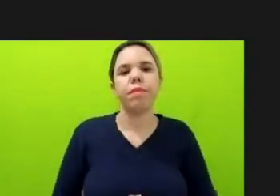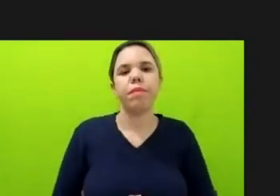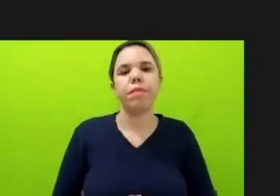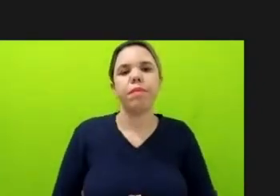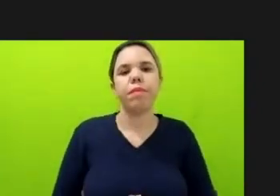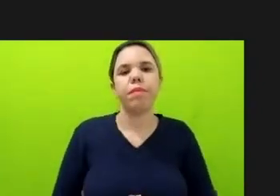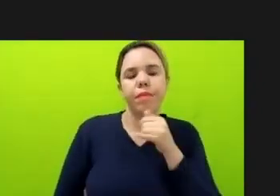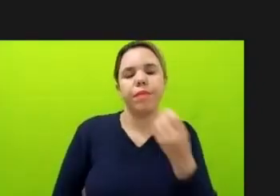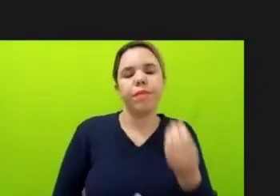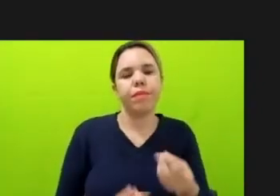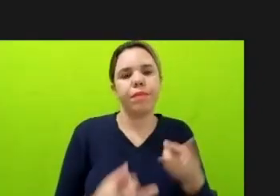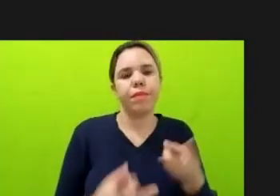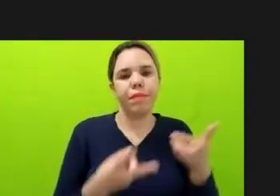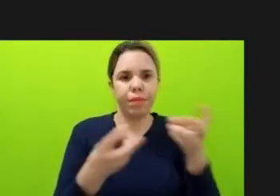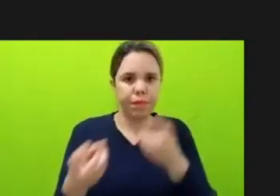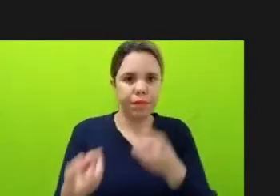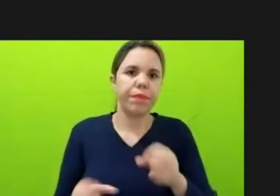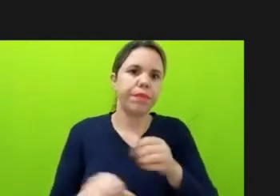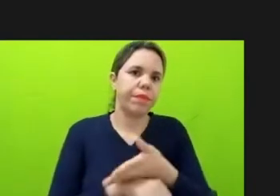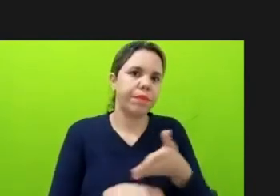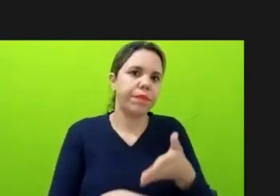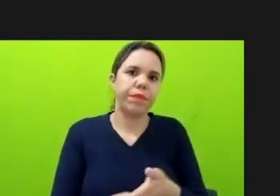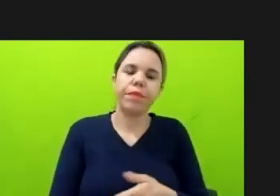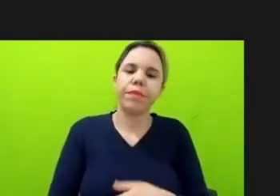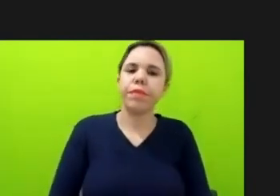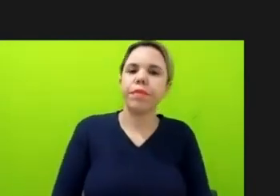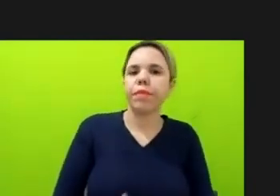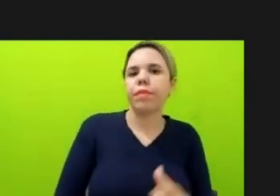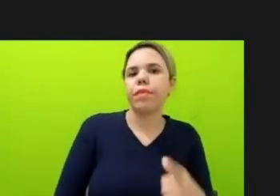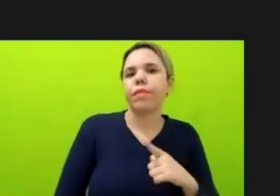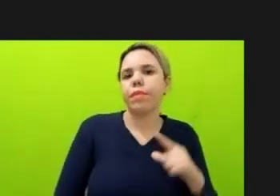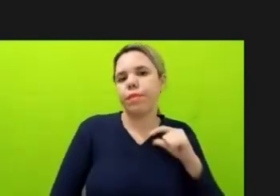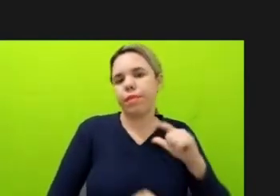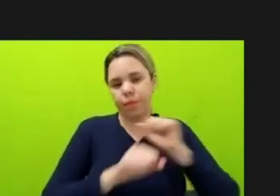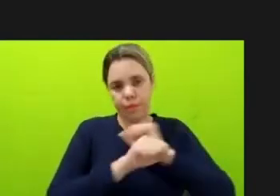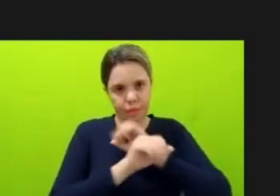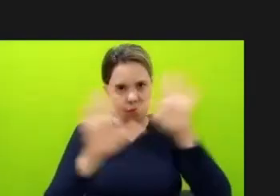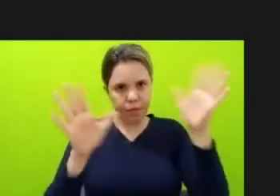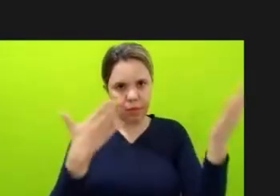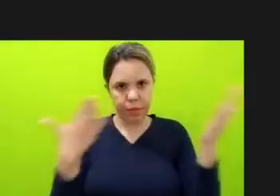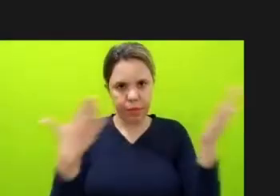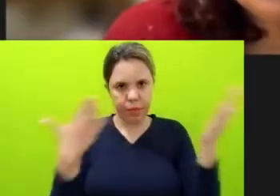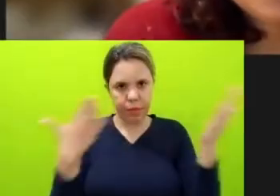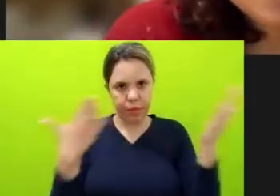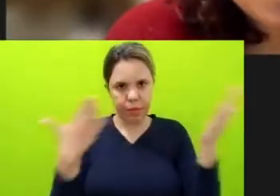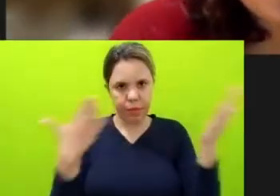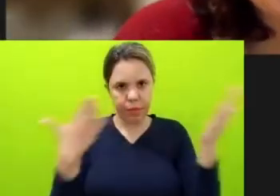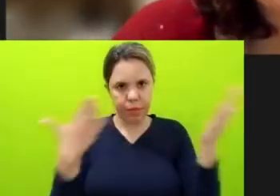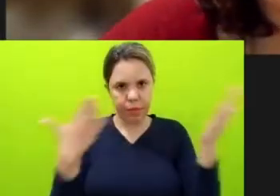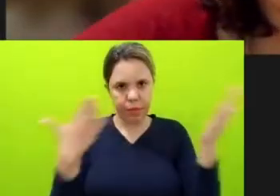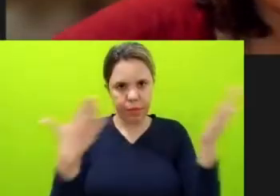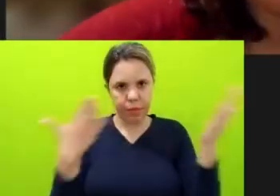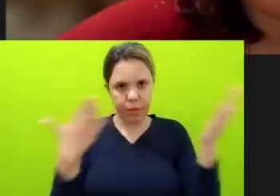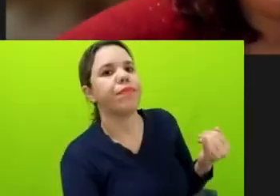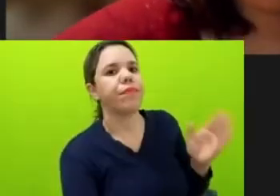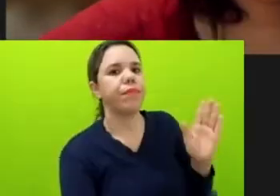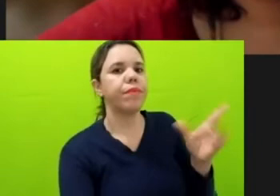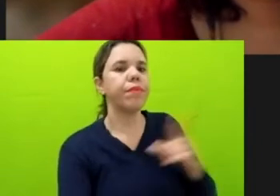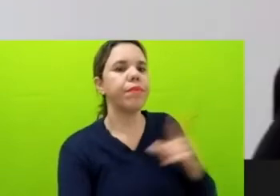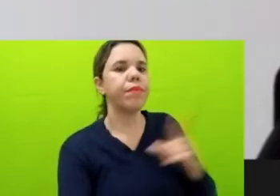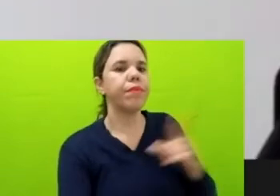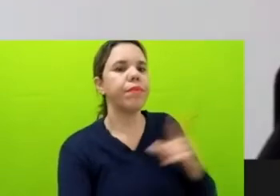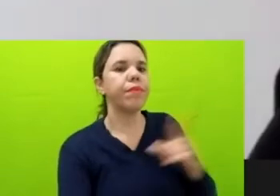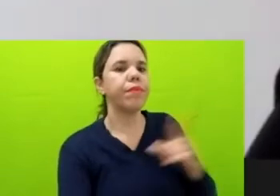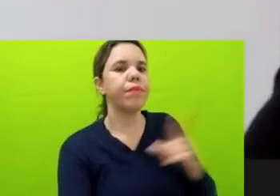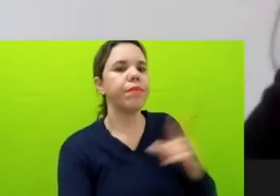tem uma clareza, assim, de quais bases são importantes abrir. Então, já tem uma priorização dada pela